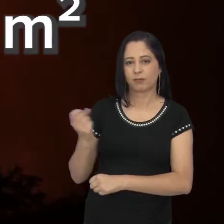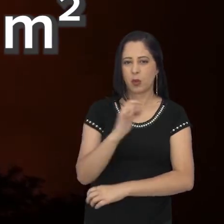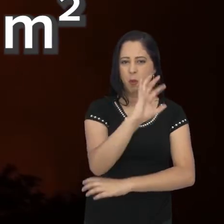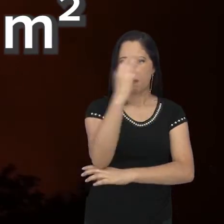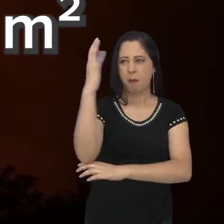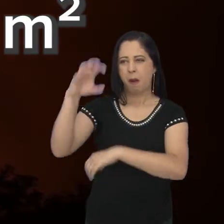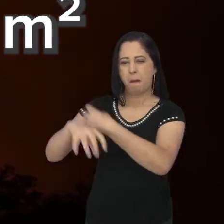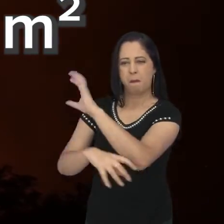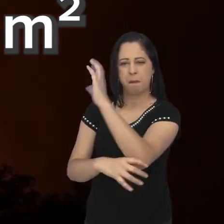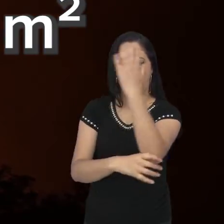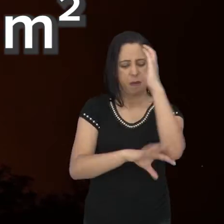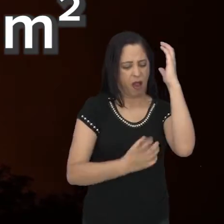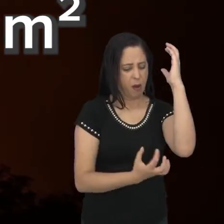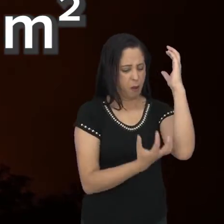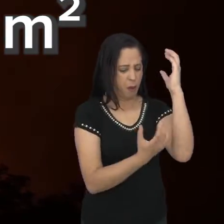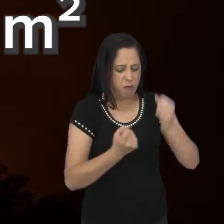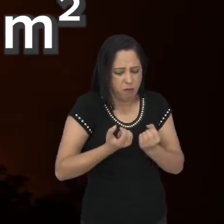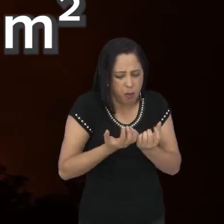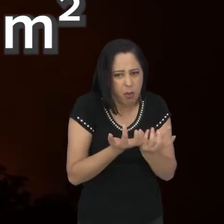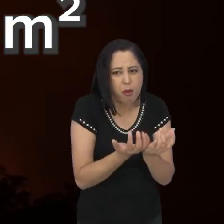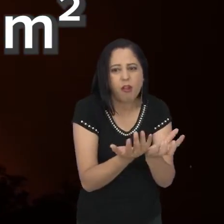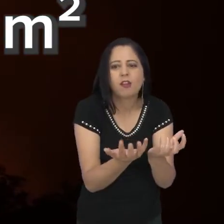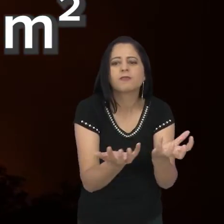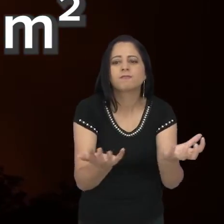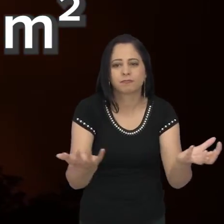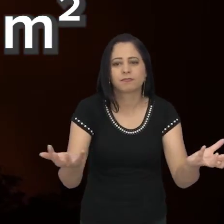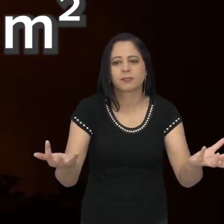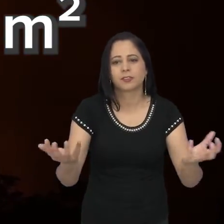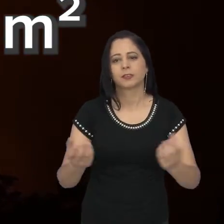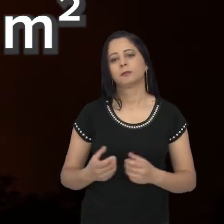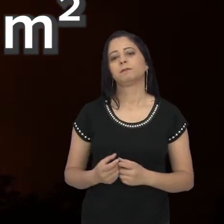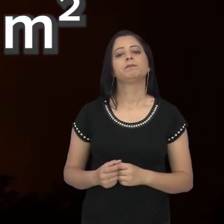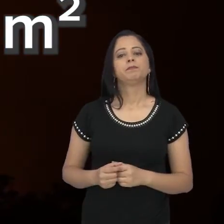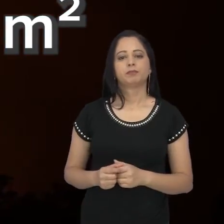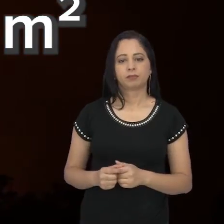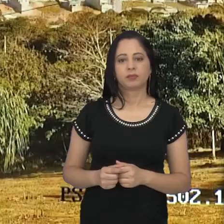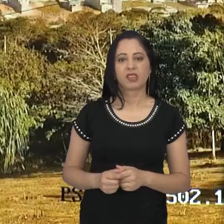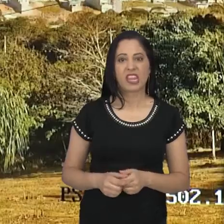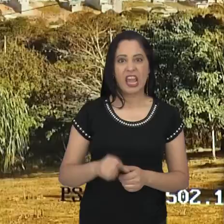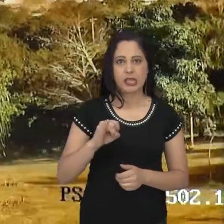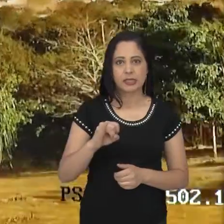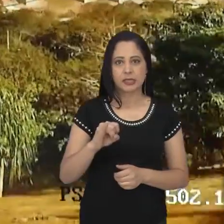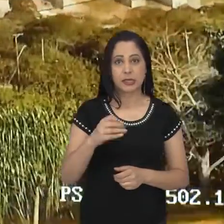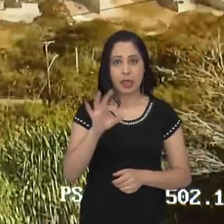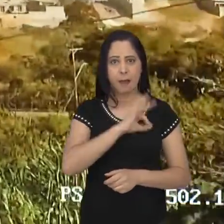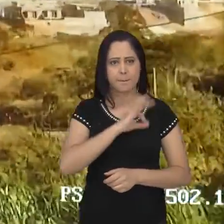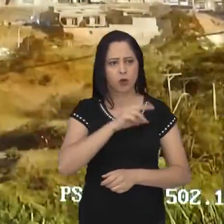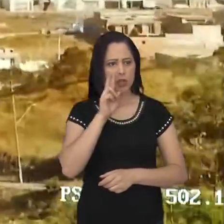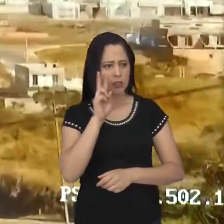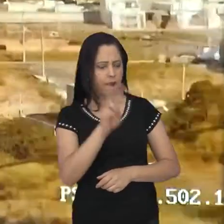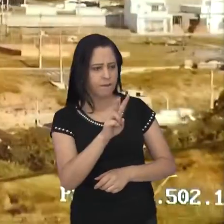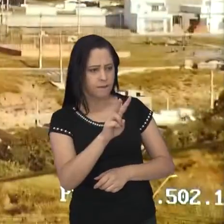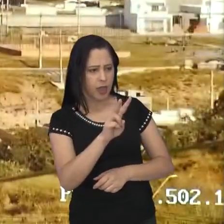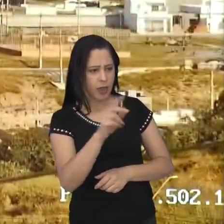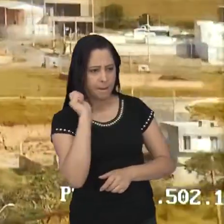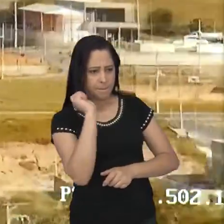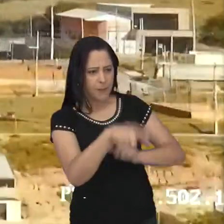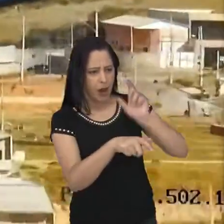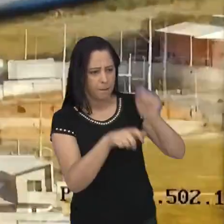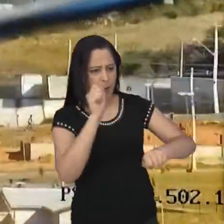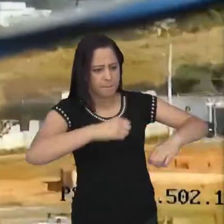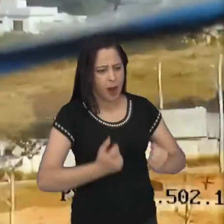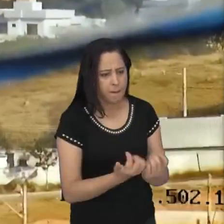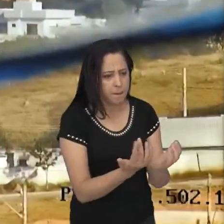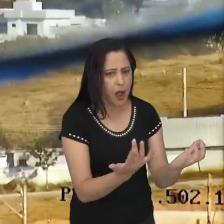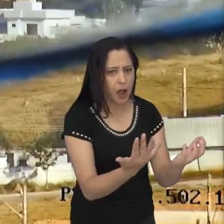equivalente a 686 mil metros quadrados. E quem for flagrado cometendo esse tipo de